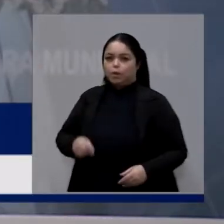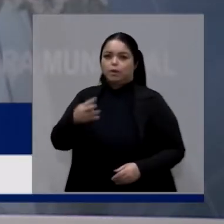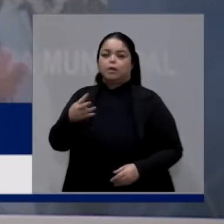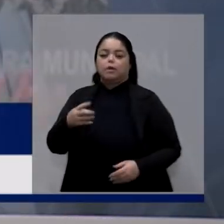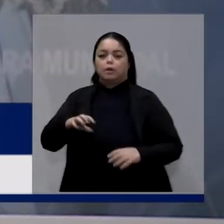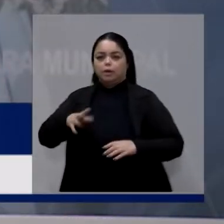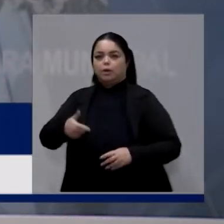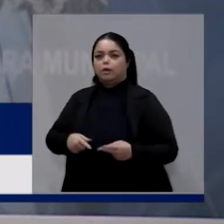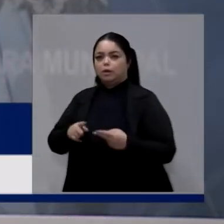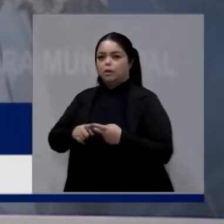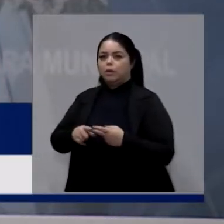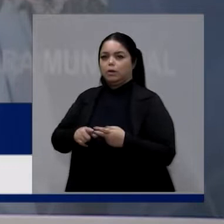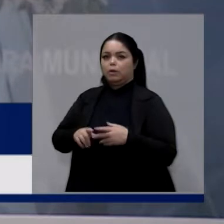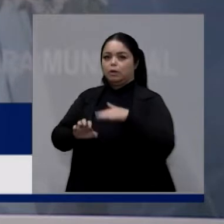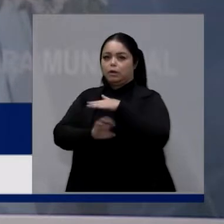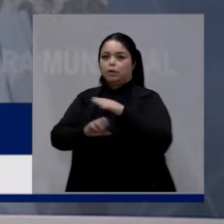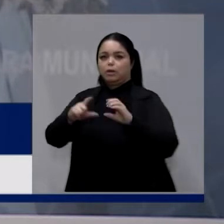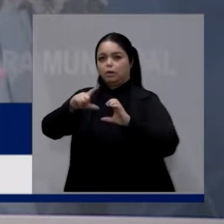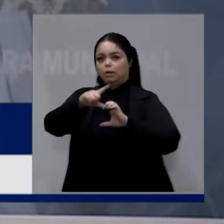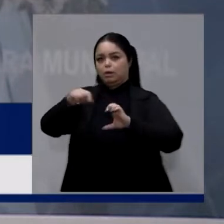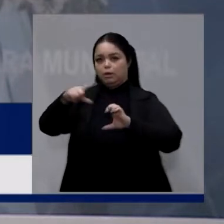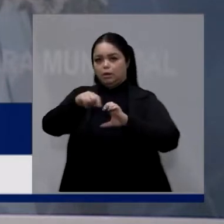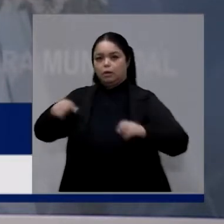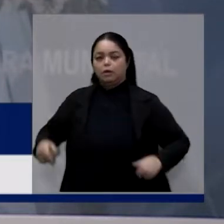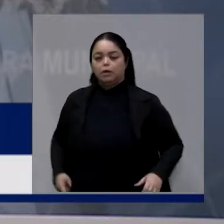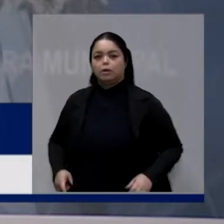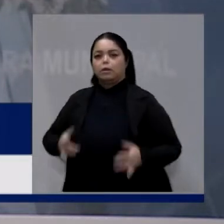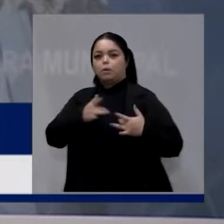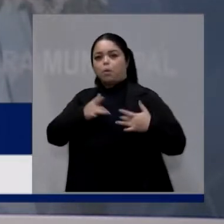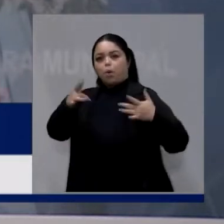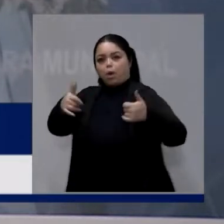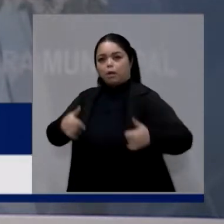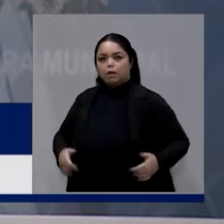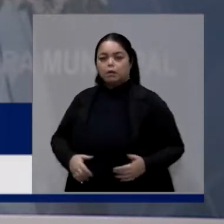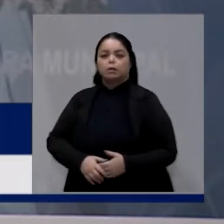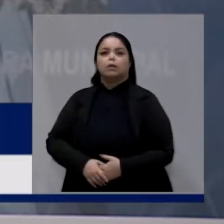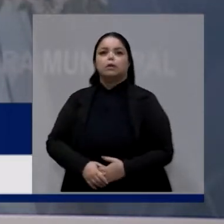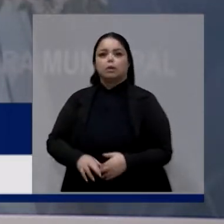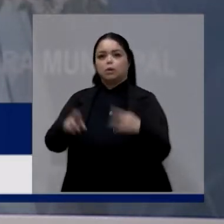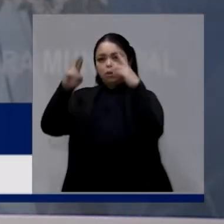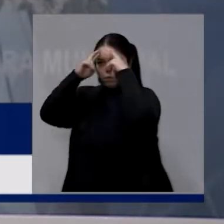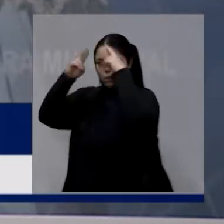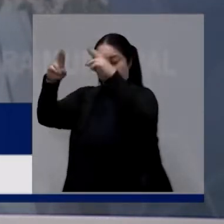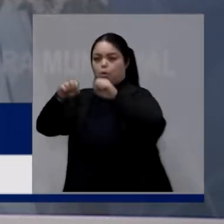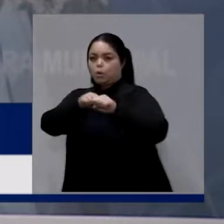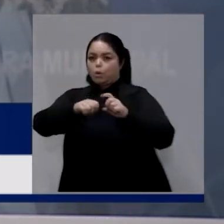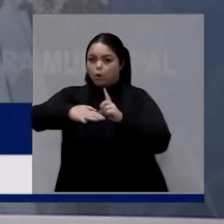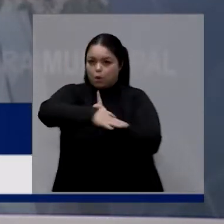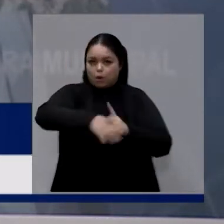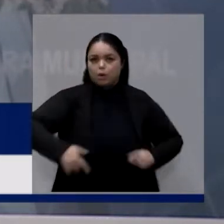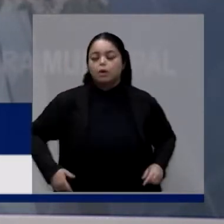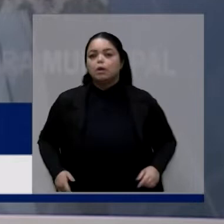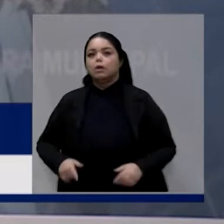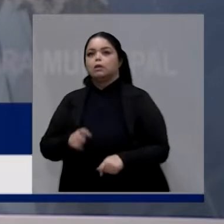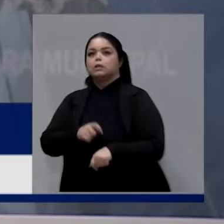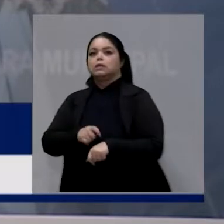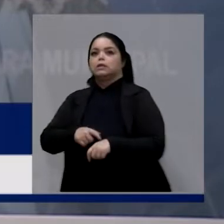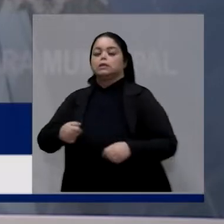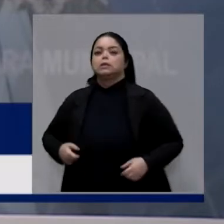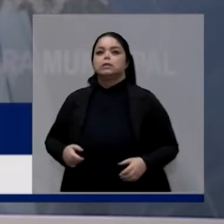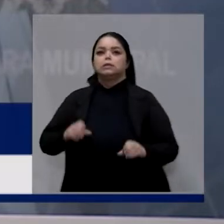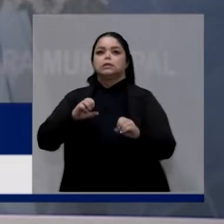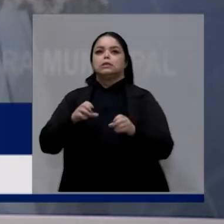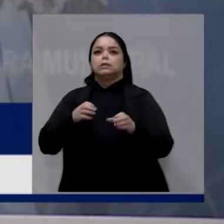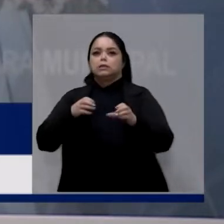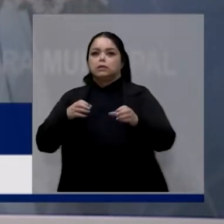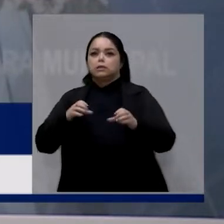coragem para ser um grande empreendedor, generosidade e responsabilidade social, que é nessa hora de crise que a